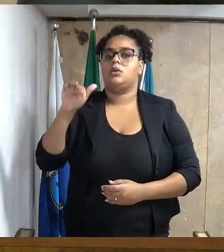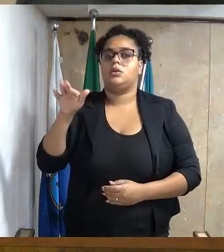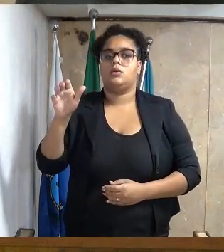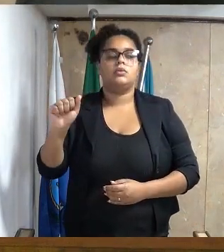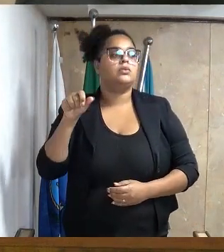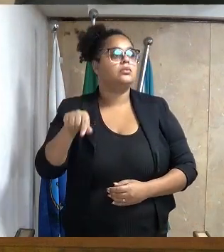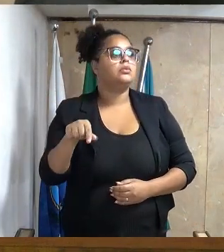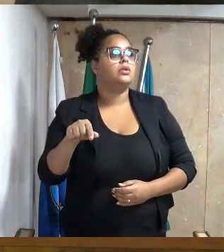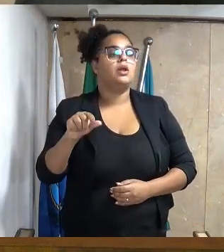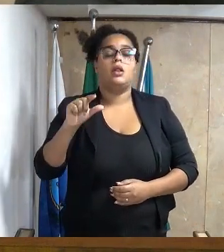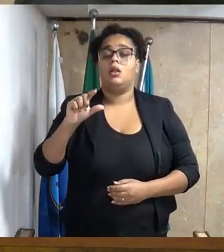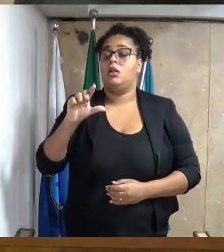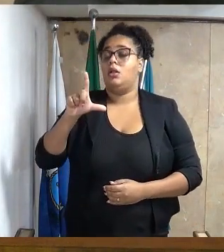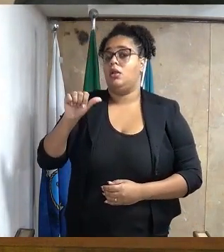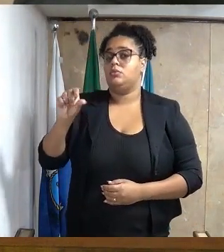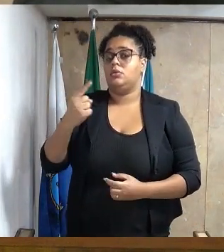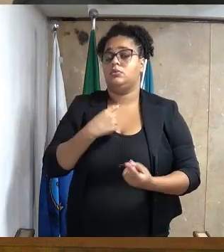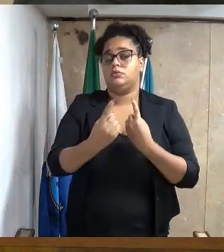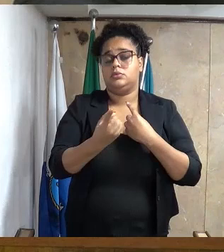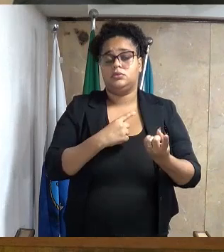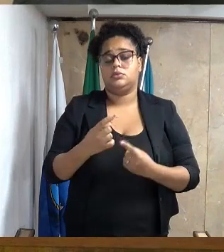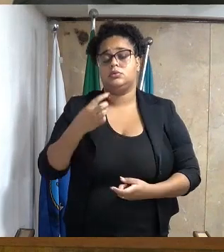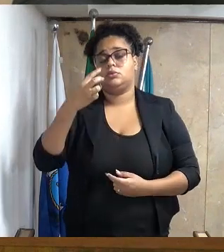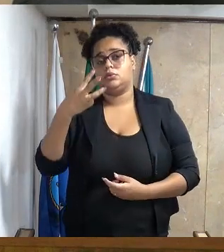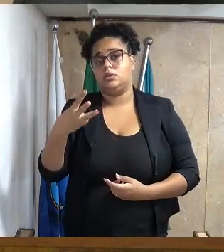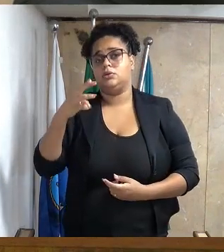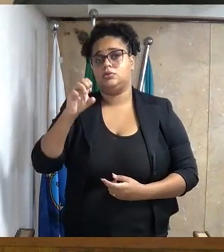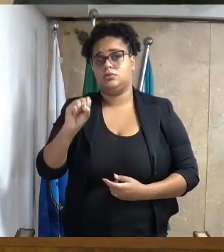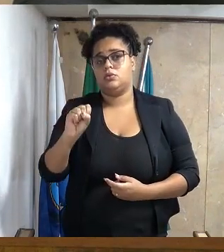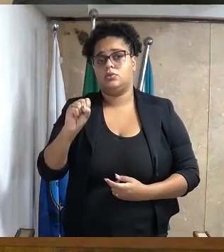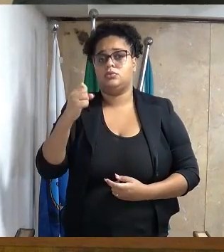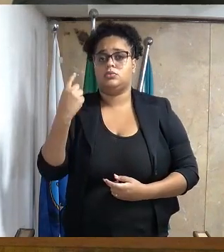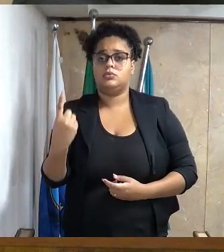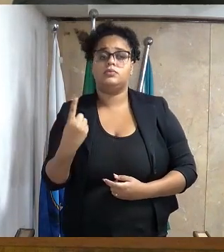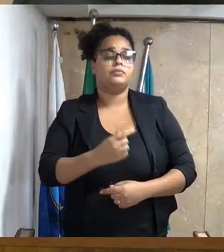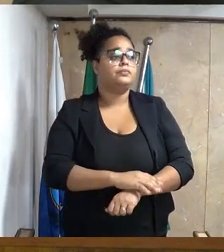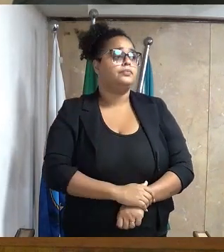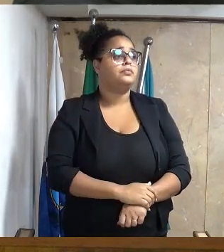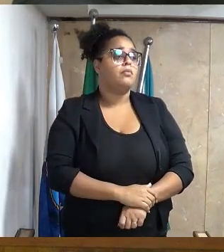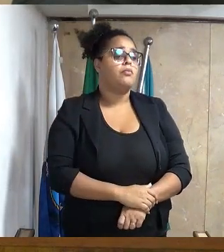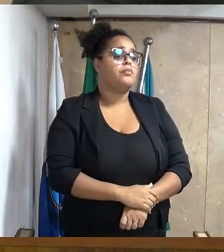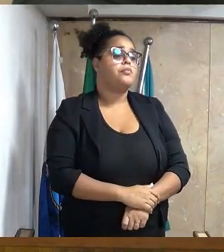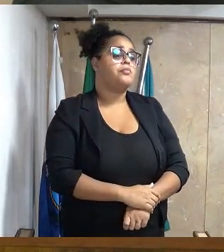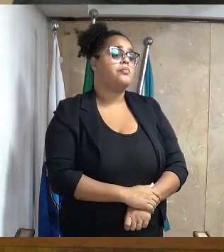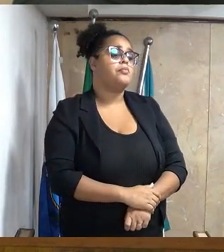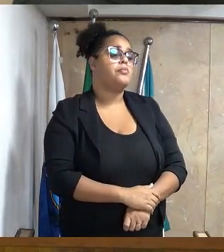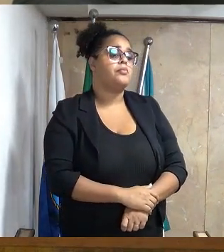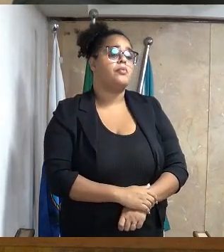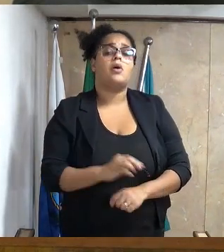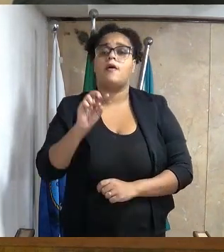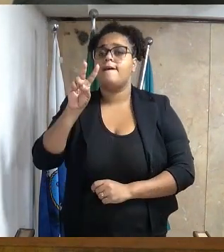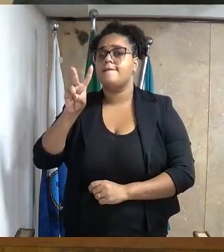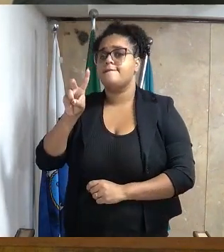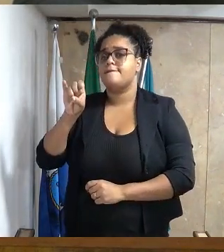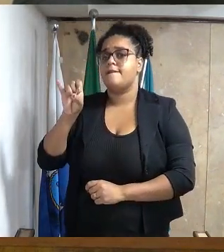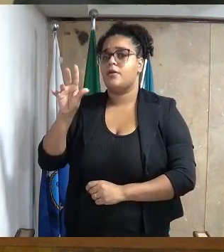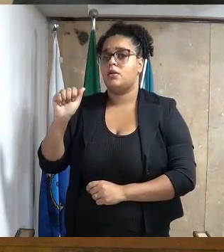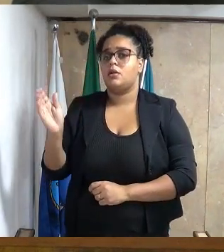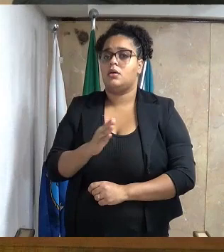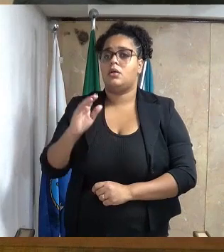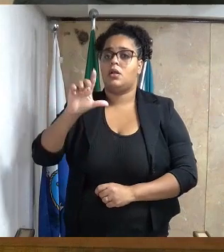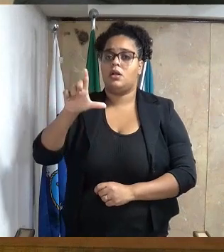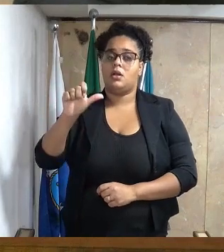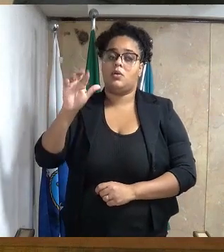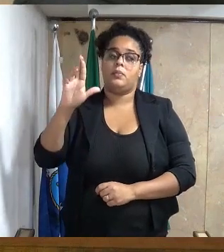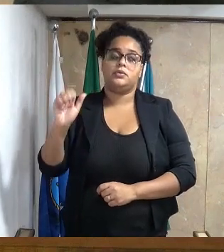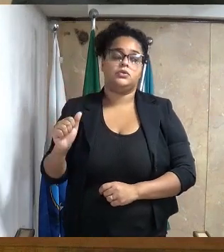Governador Leonel de Moura Brizola, número 381, bairro Vila Leopoldina,